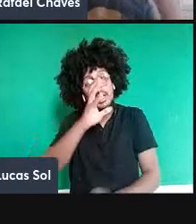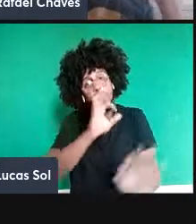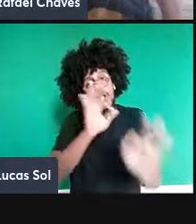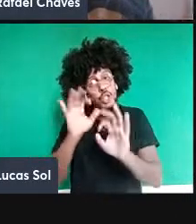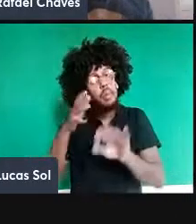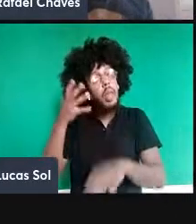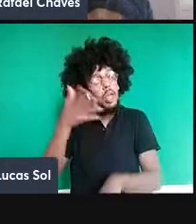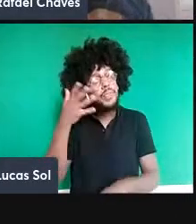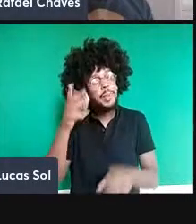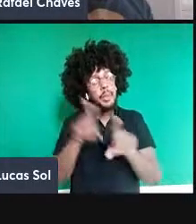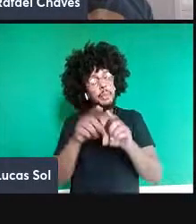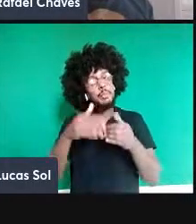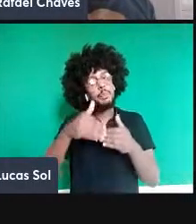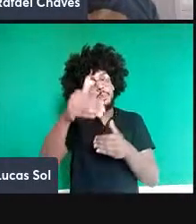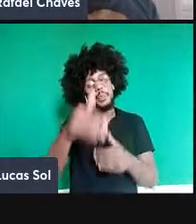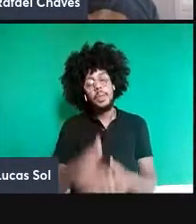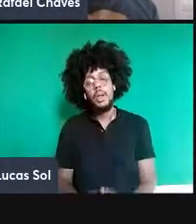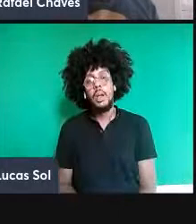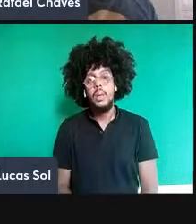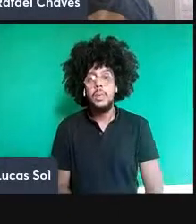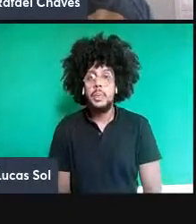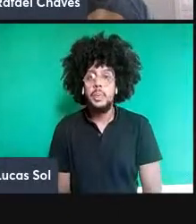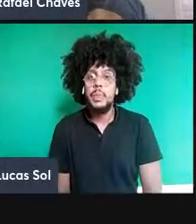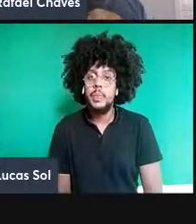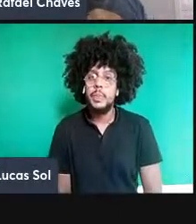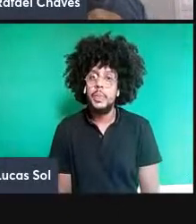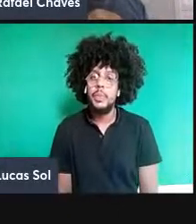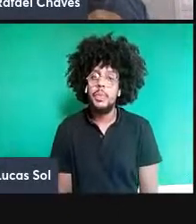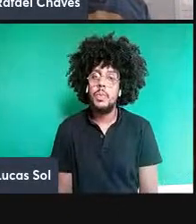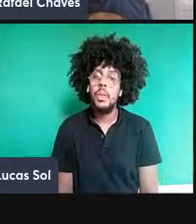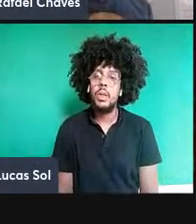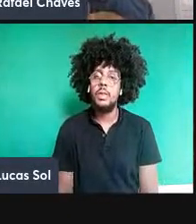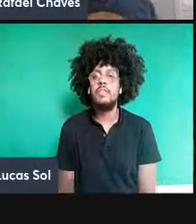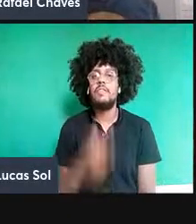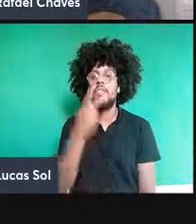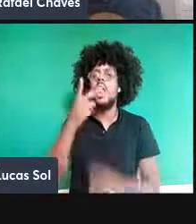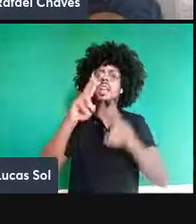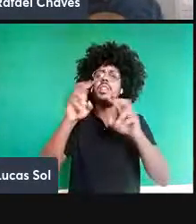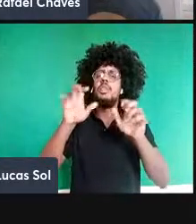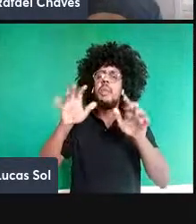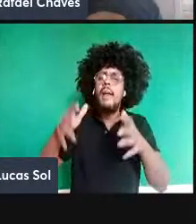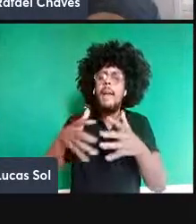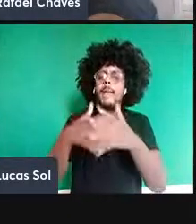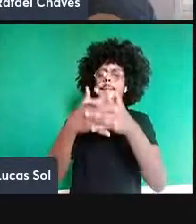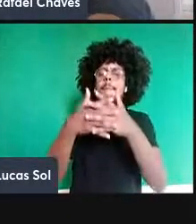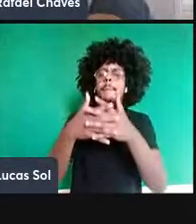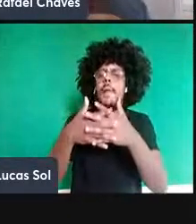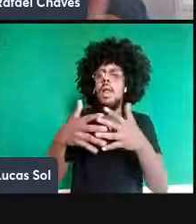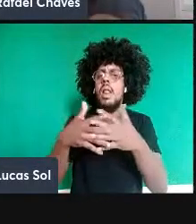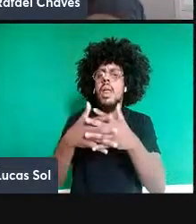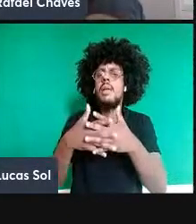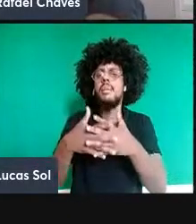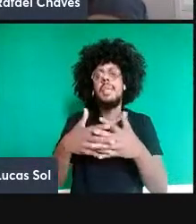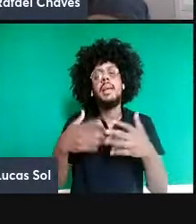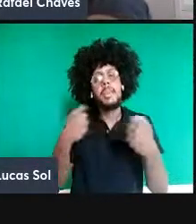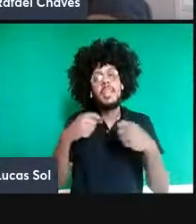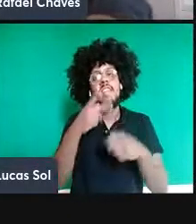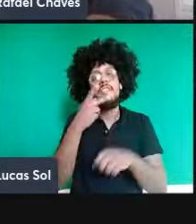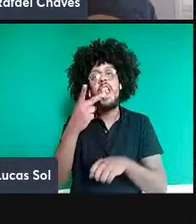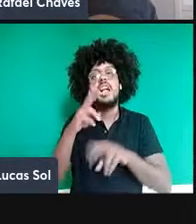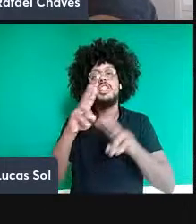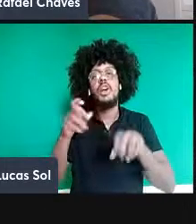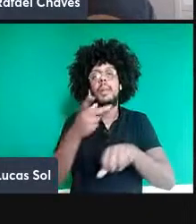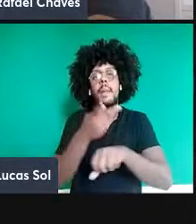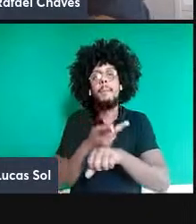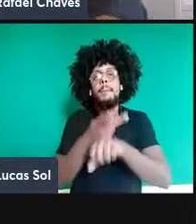Bom, é impossível falar de emaranhamento hoje e não mencionar o Prêmio Nobel, né? Então, esses slides, eles não